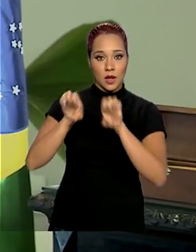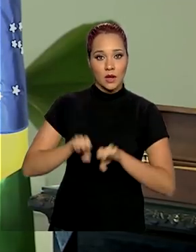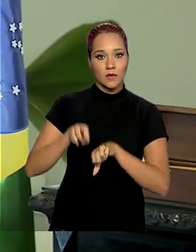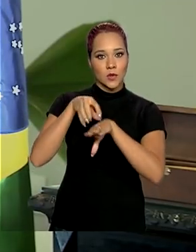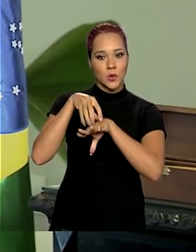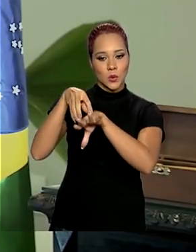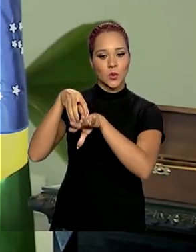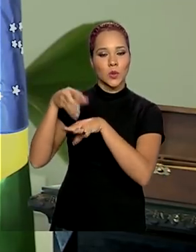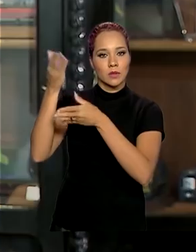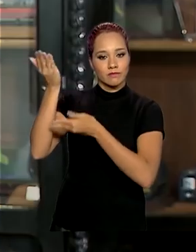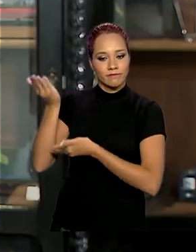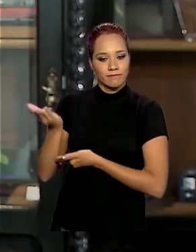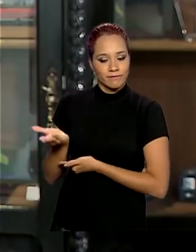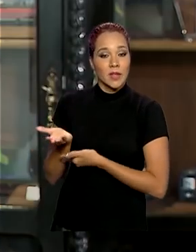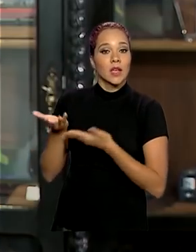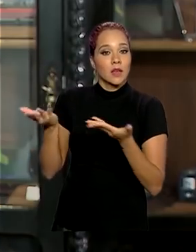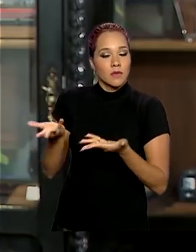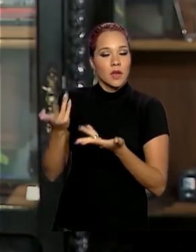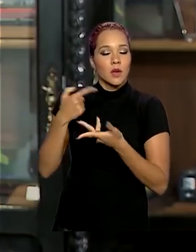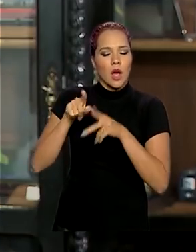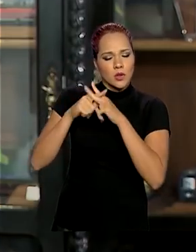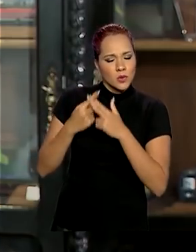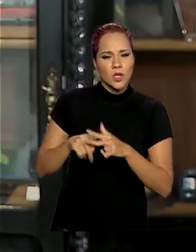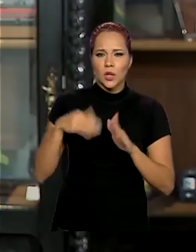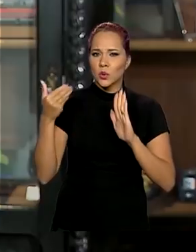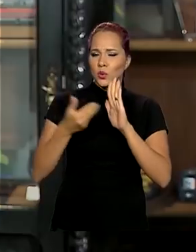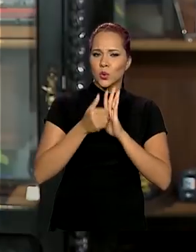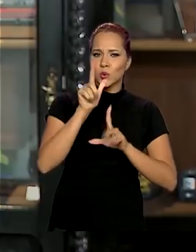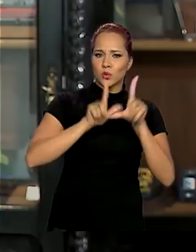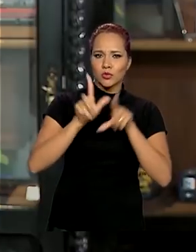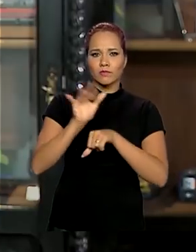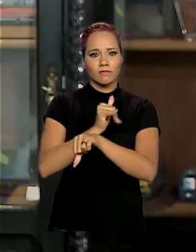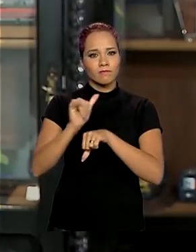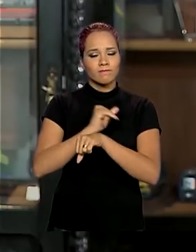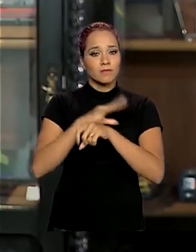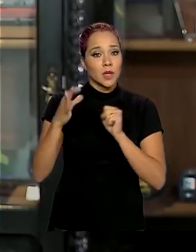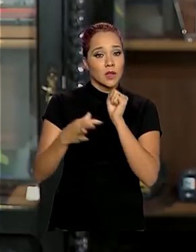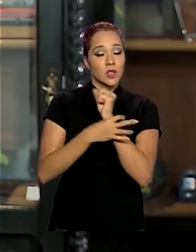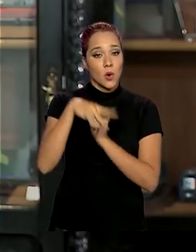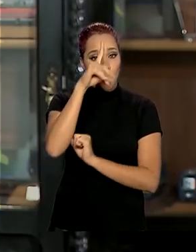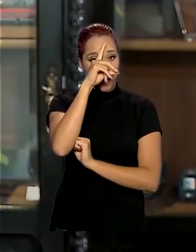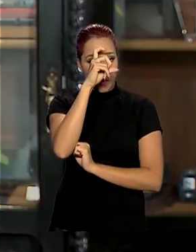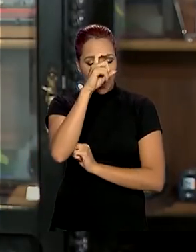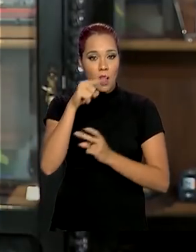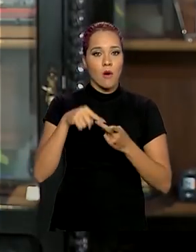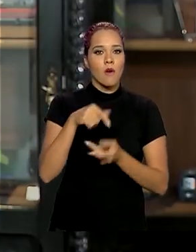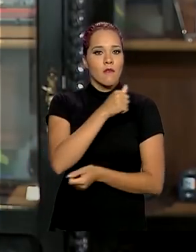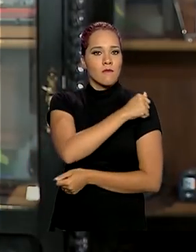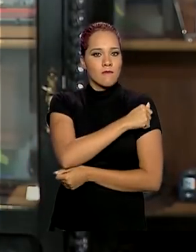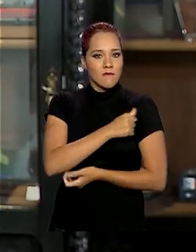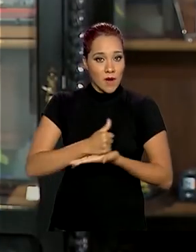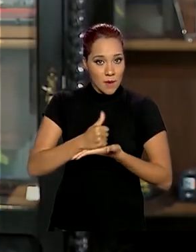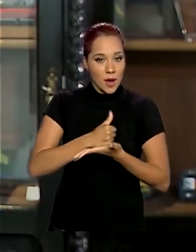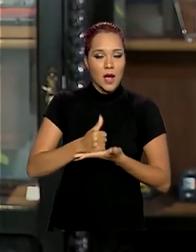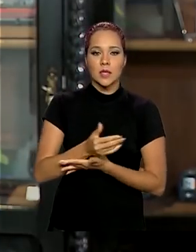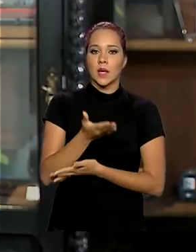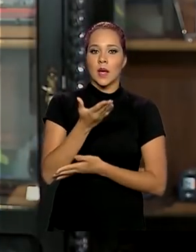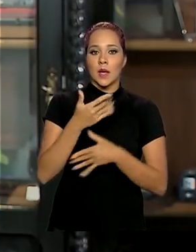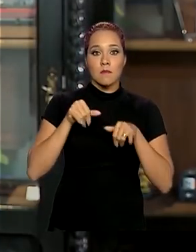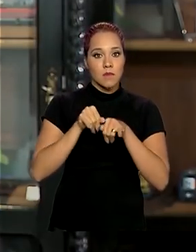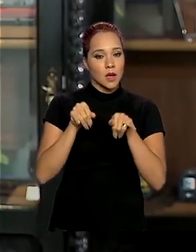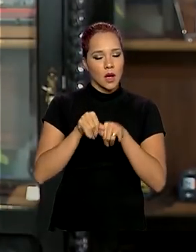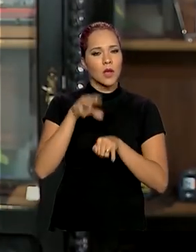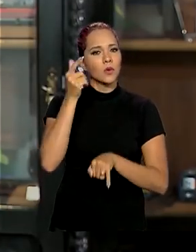Tarcísio Gomes de Freitas, que vem ajustando toda a logística para garantir que hospitais, farmácias e supermercados